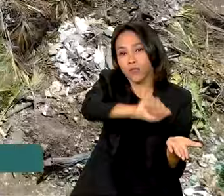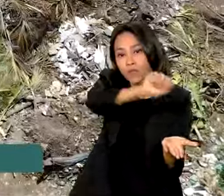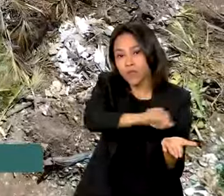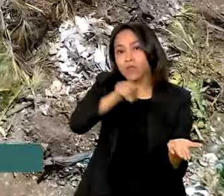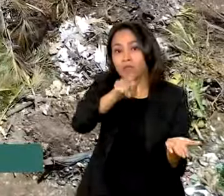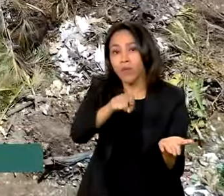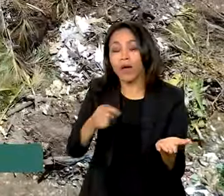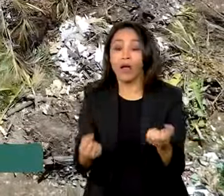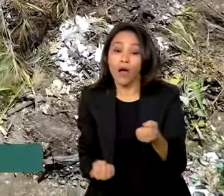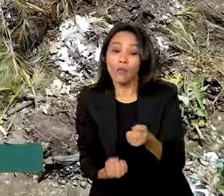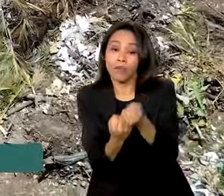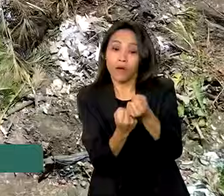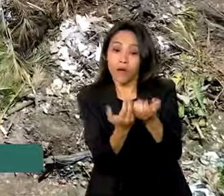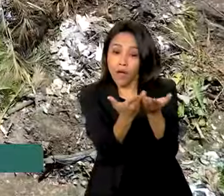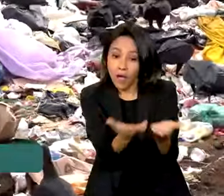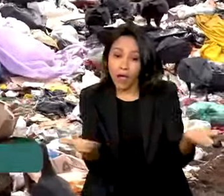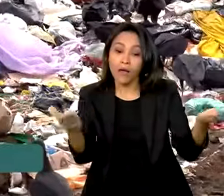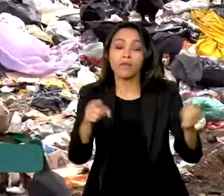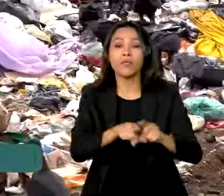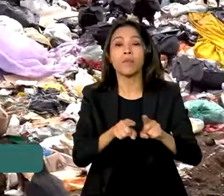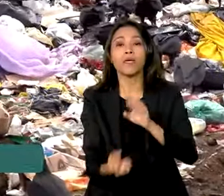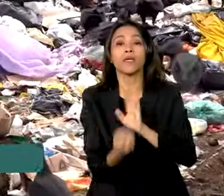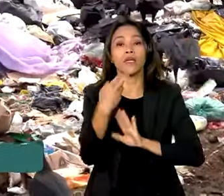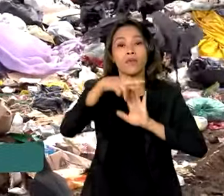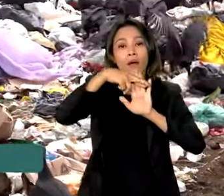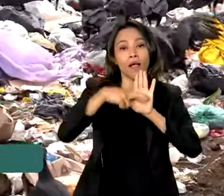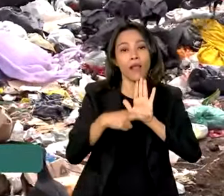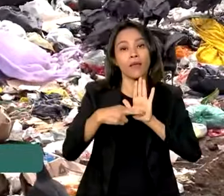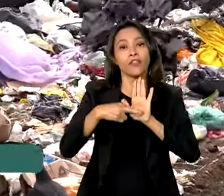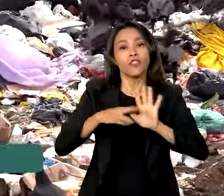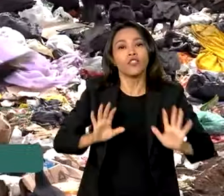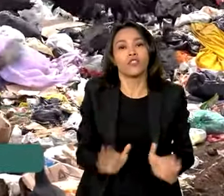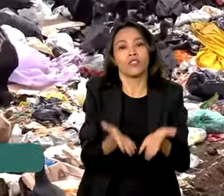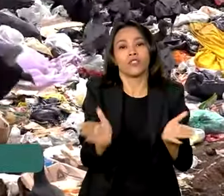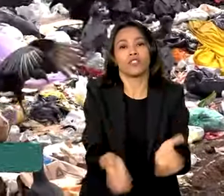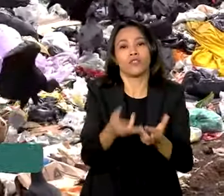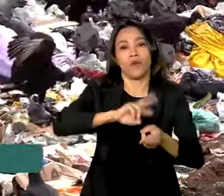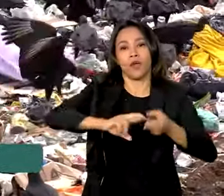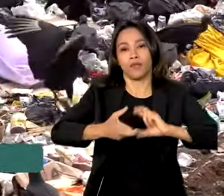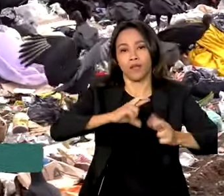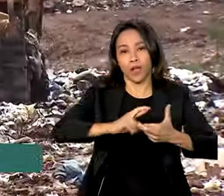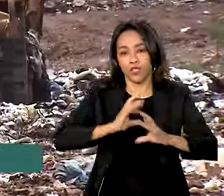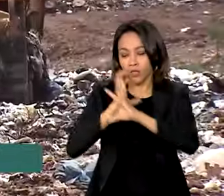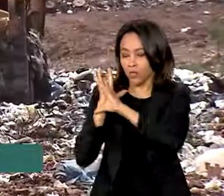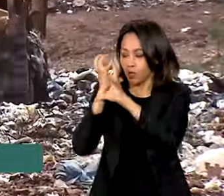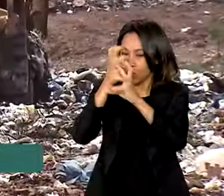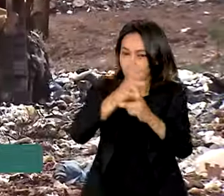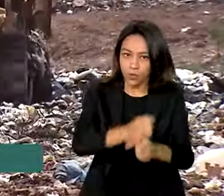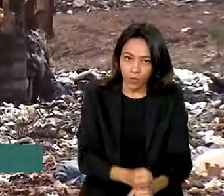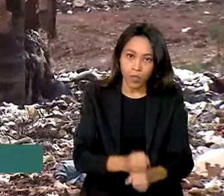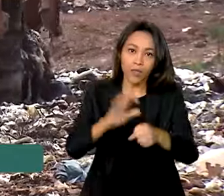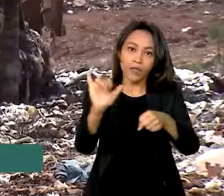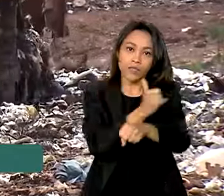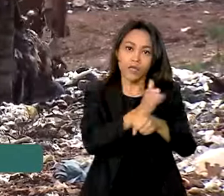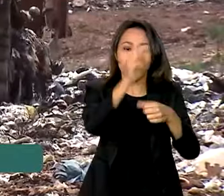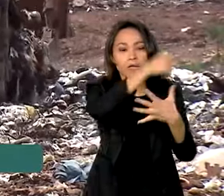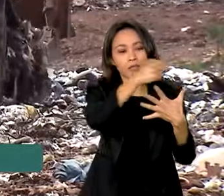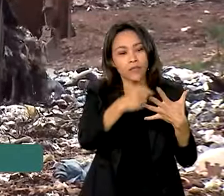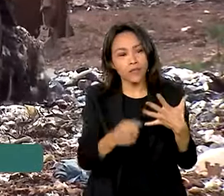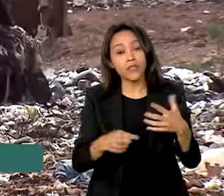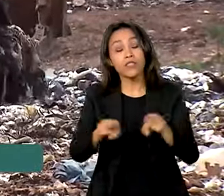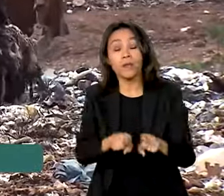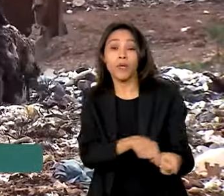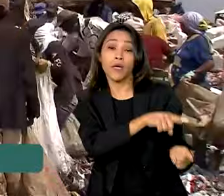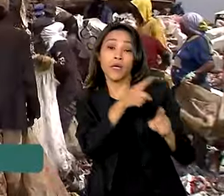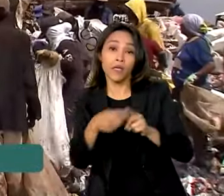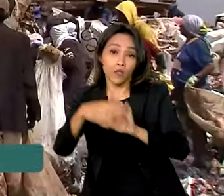resíduos sólidos e na regulamentação da Lei de Incentivo à Reciclagem. No total, as ações e programas voltados